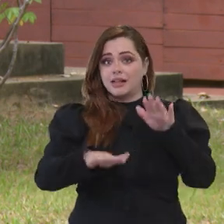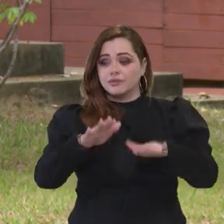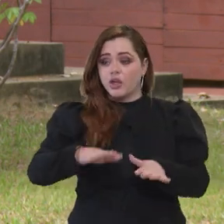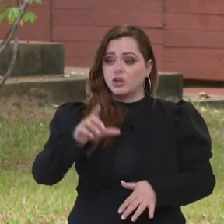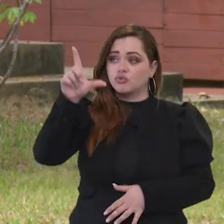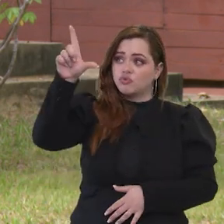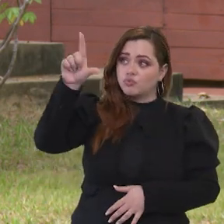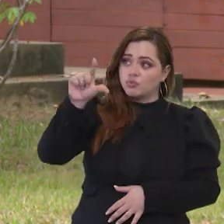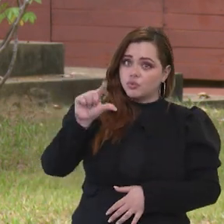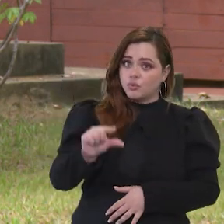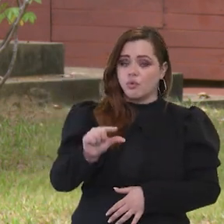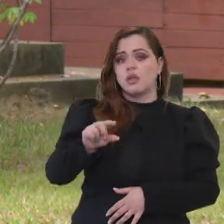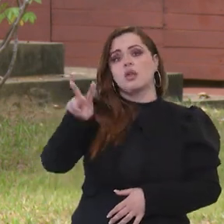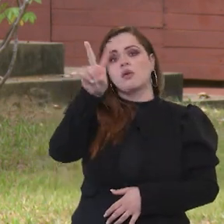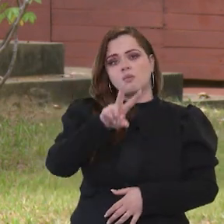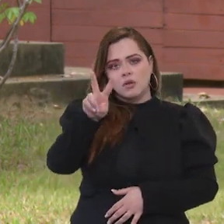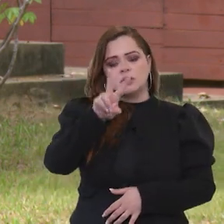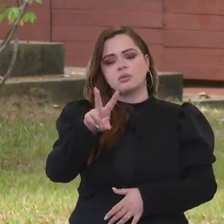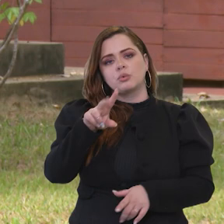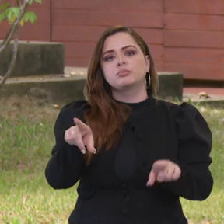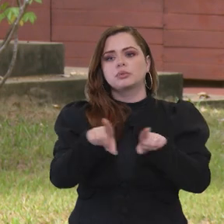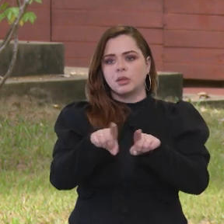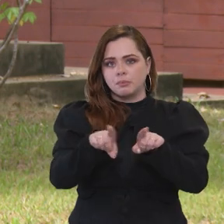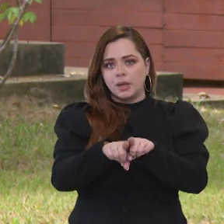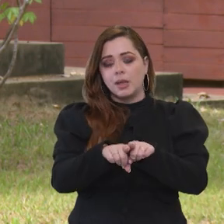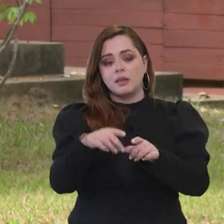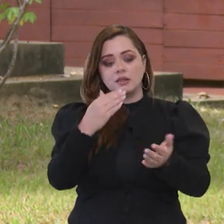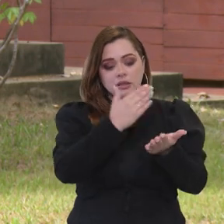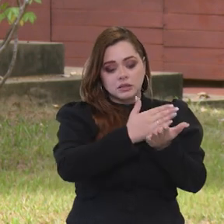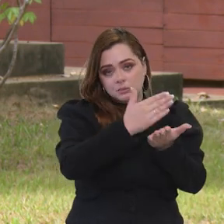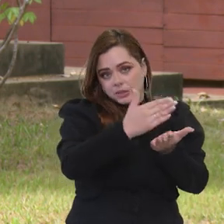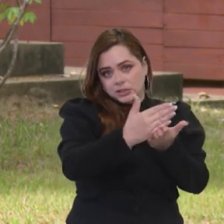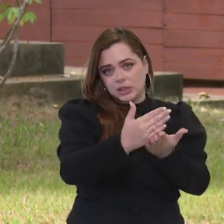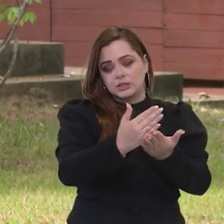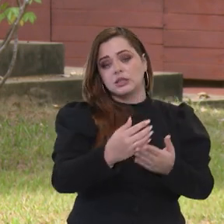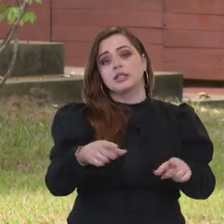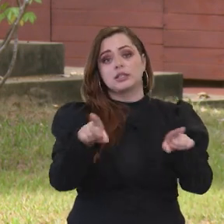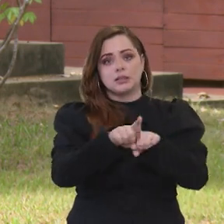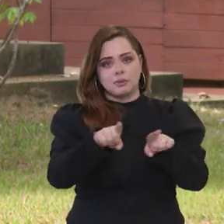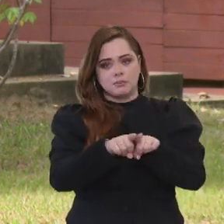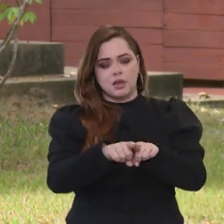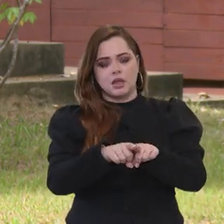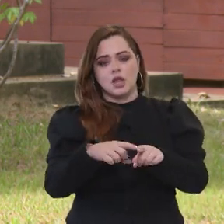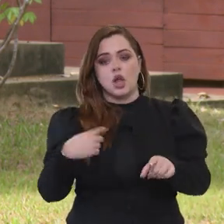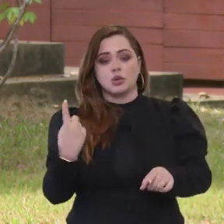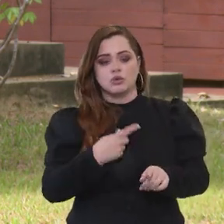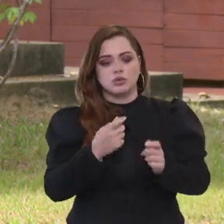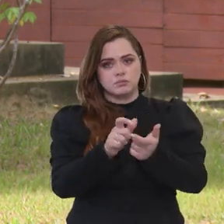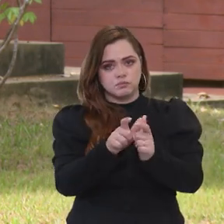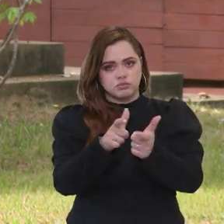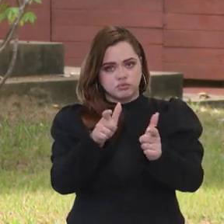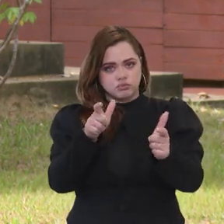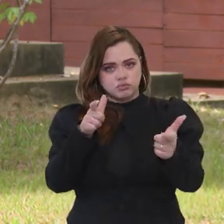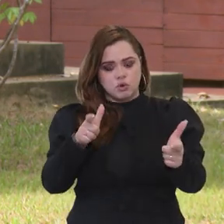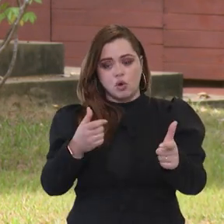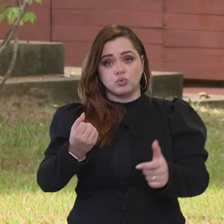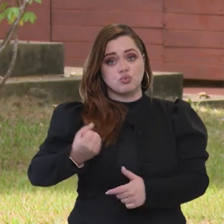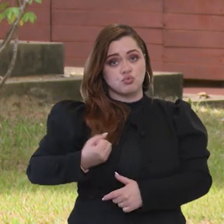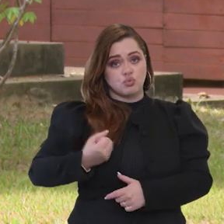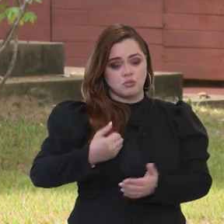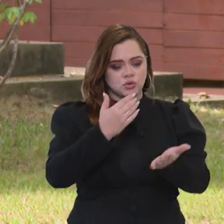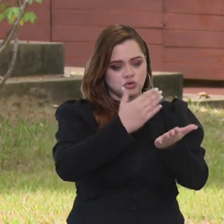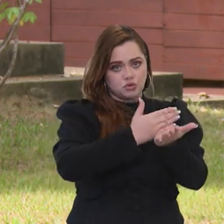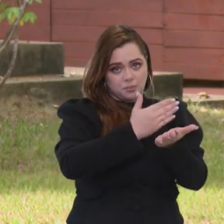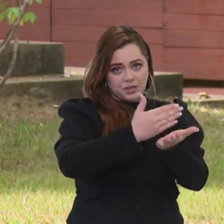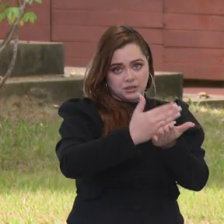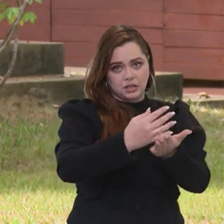diminuir o valor daquilo que vai ser colocado para as parcelas. Também com isso, a gente faz aí uma ampliação no número